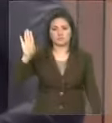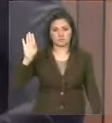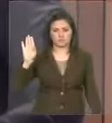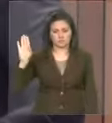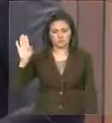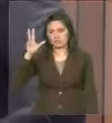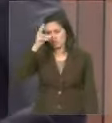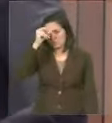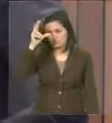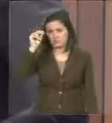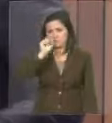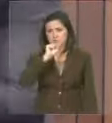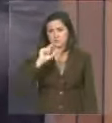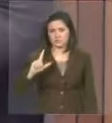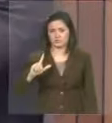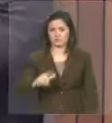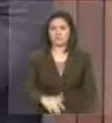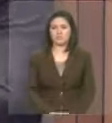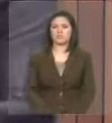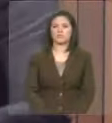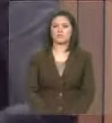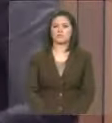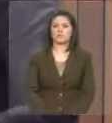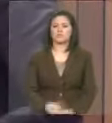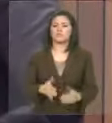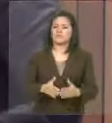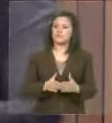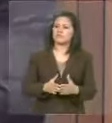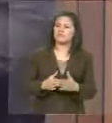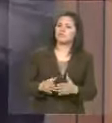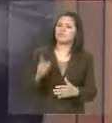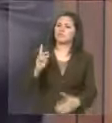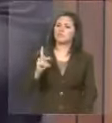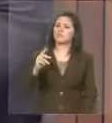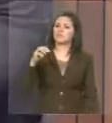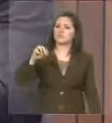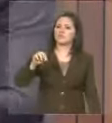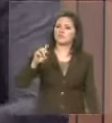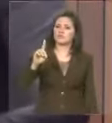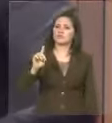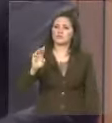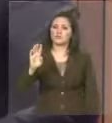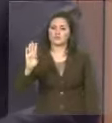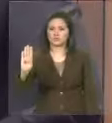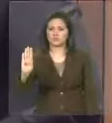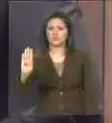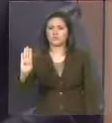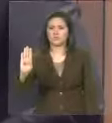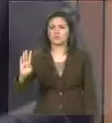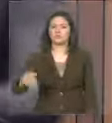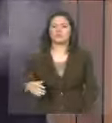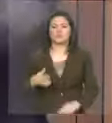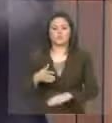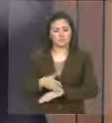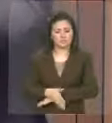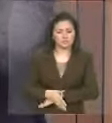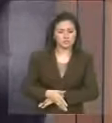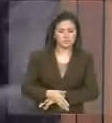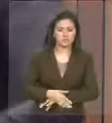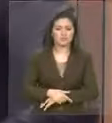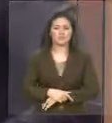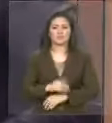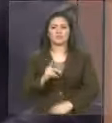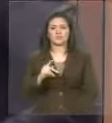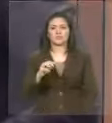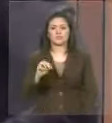a prefeito de São Luís. Buscou o apoio do PMDB e foi até a sede do PMDB, deputado Otelino Neto, no